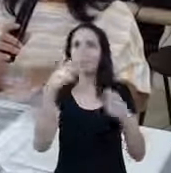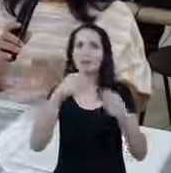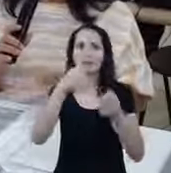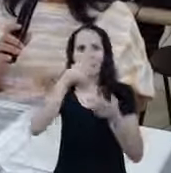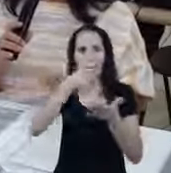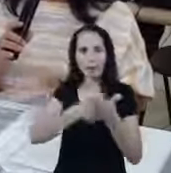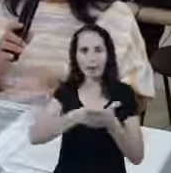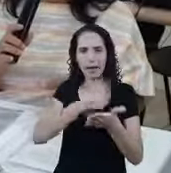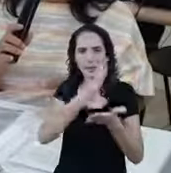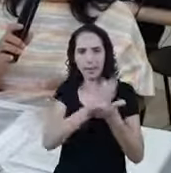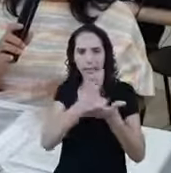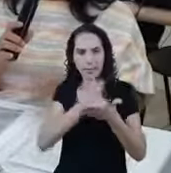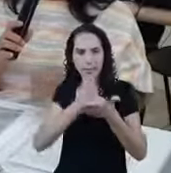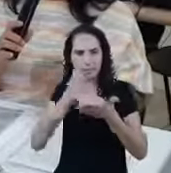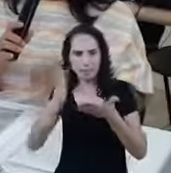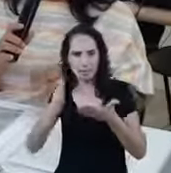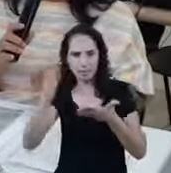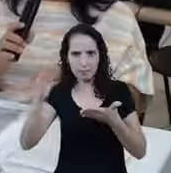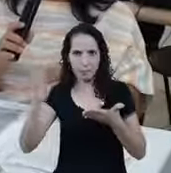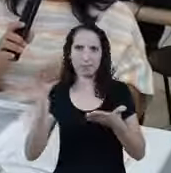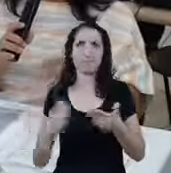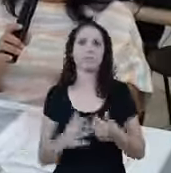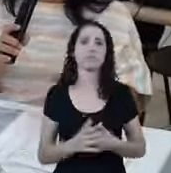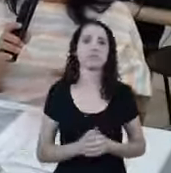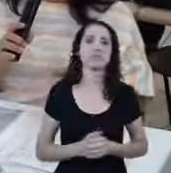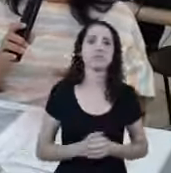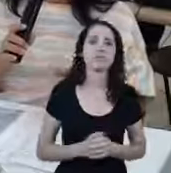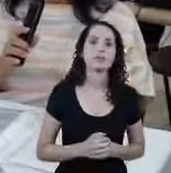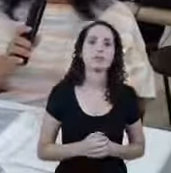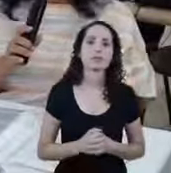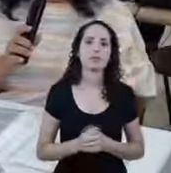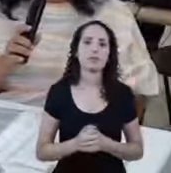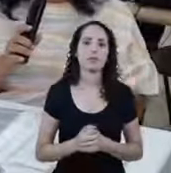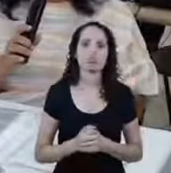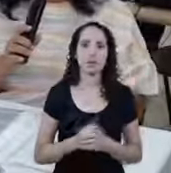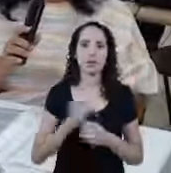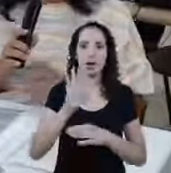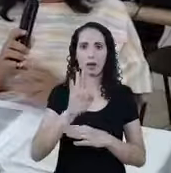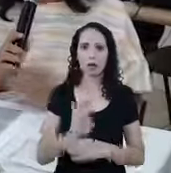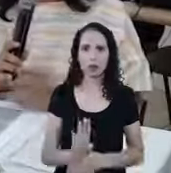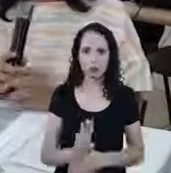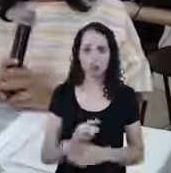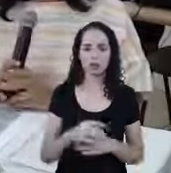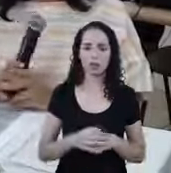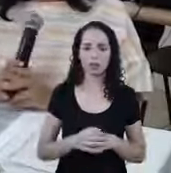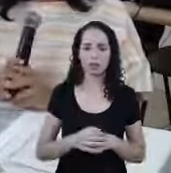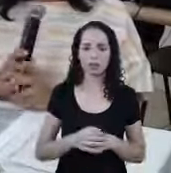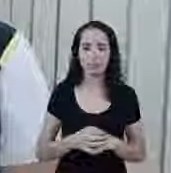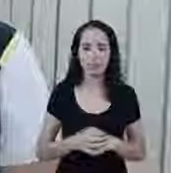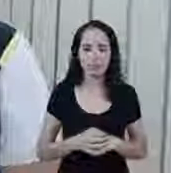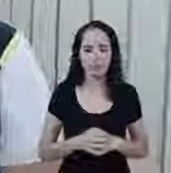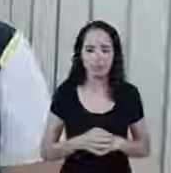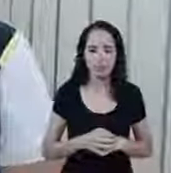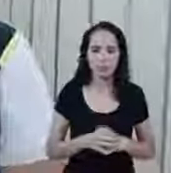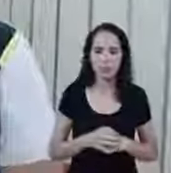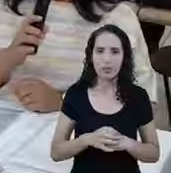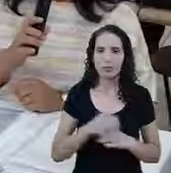Traçar novas medidas Em questão de Recuperação financeira Dos impostos Ela entra na dívida ativa?